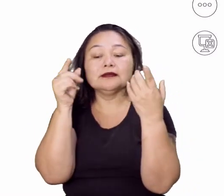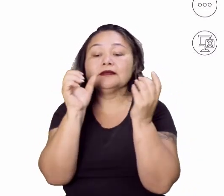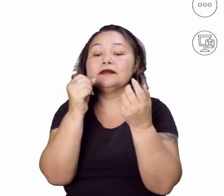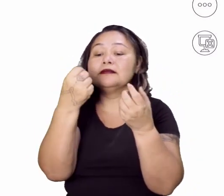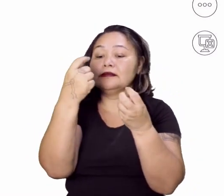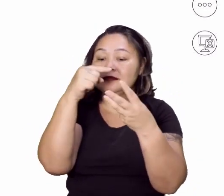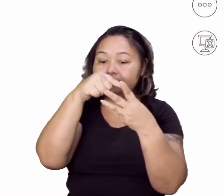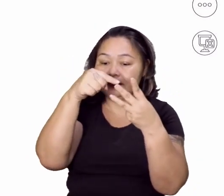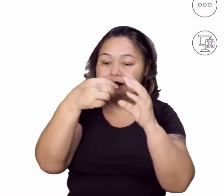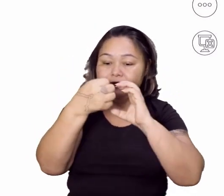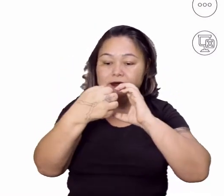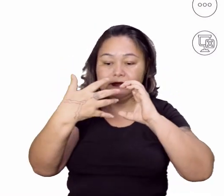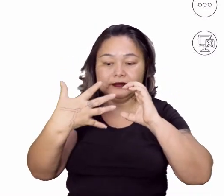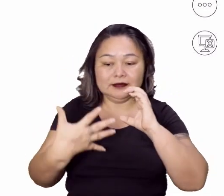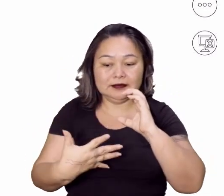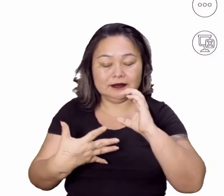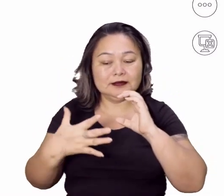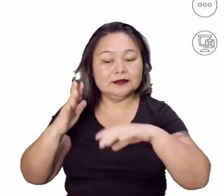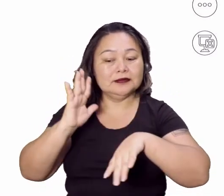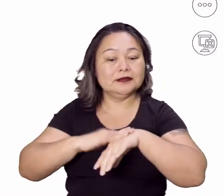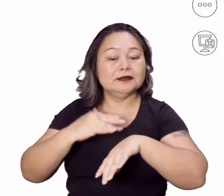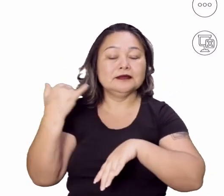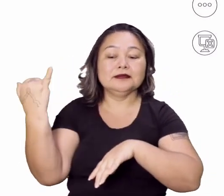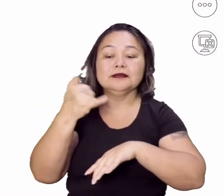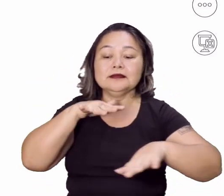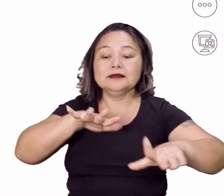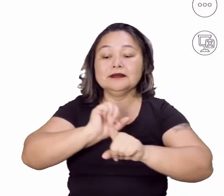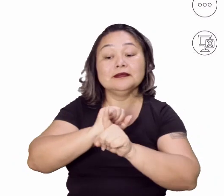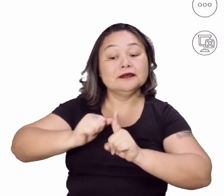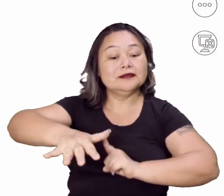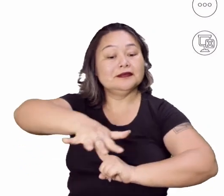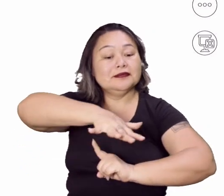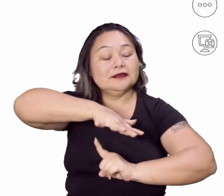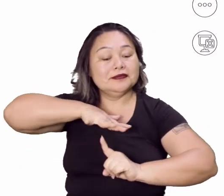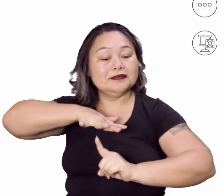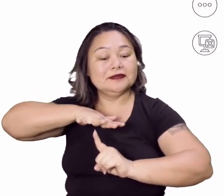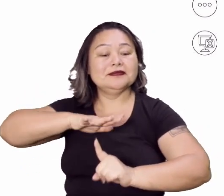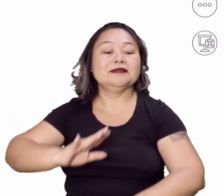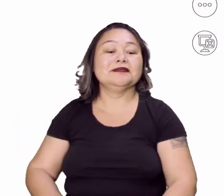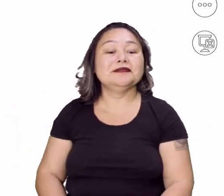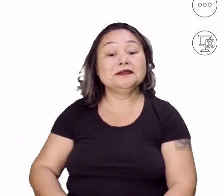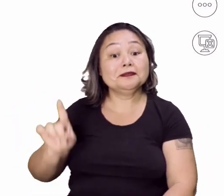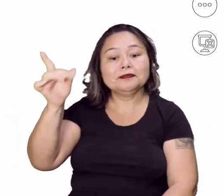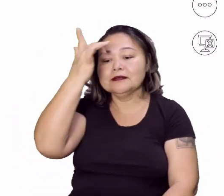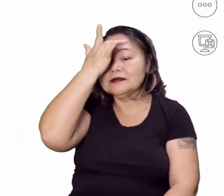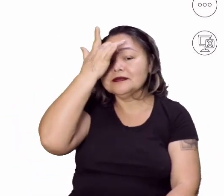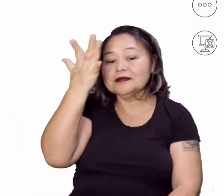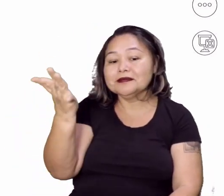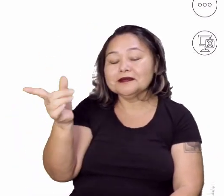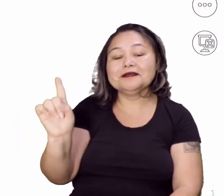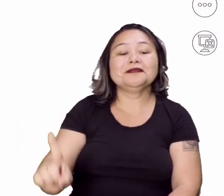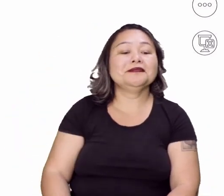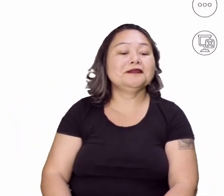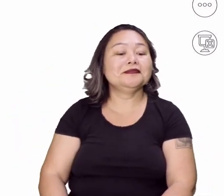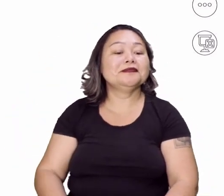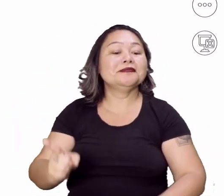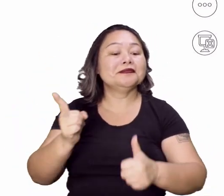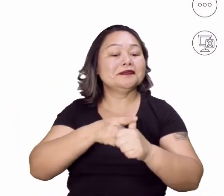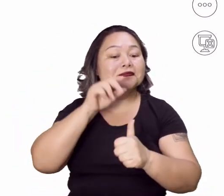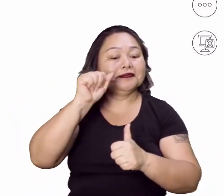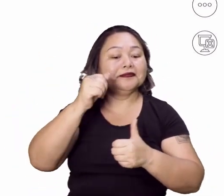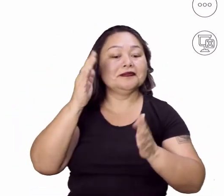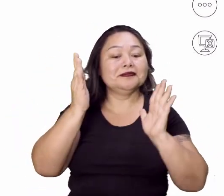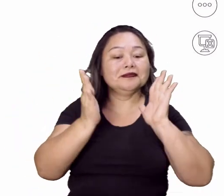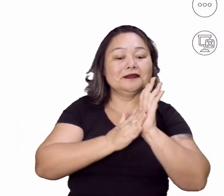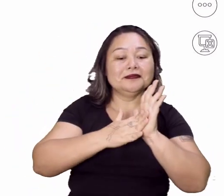características fundamentais dos movimentos sociais. Essa está fácil, hein? Letra A,